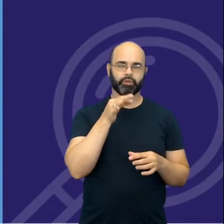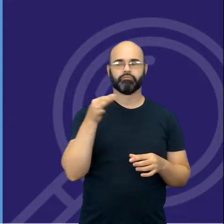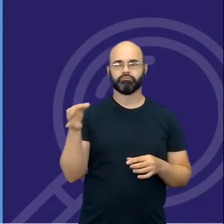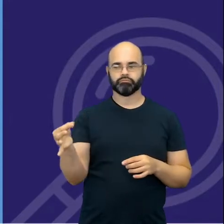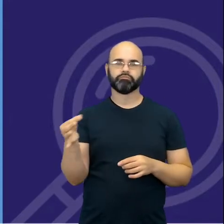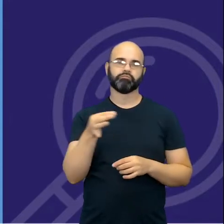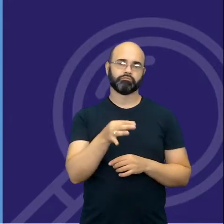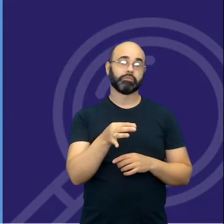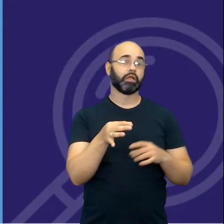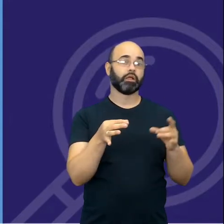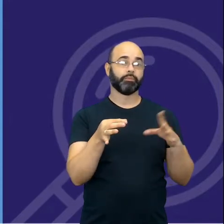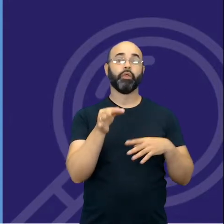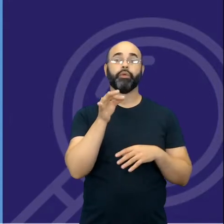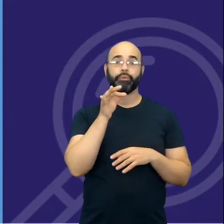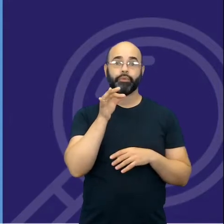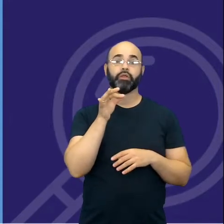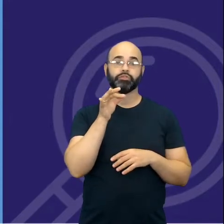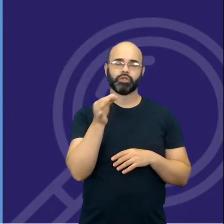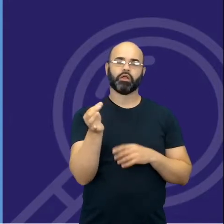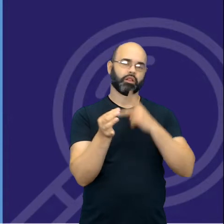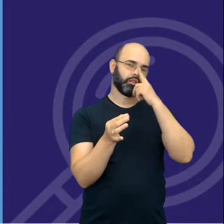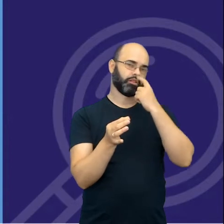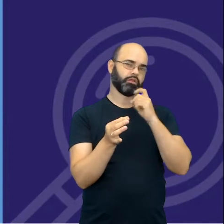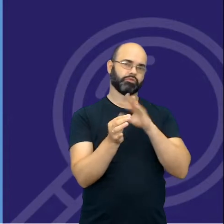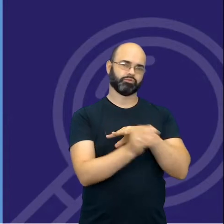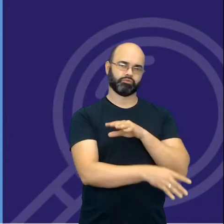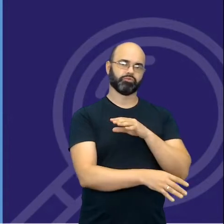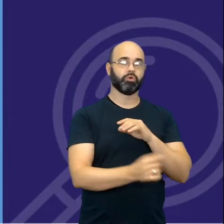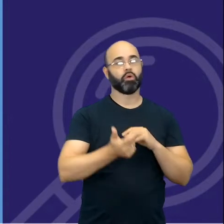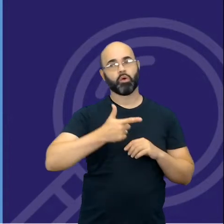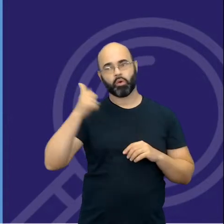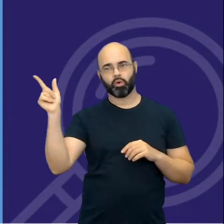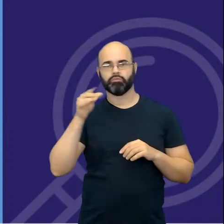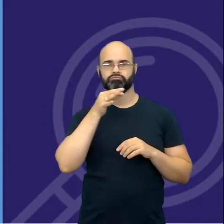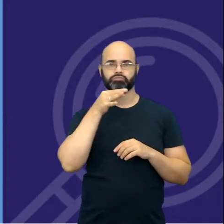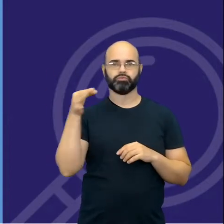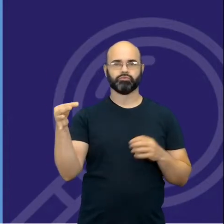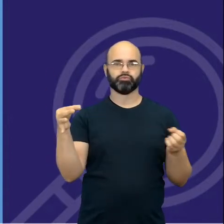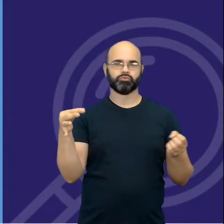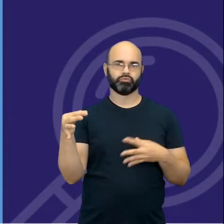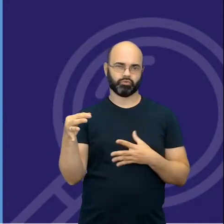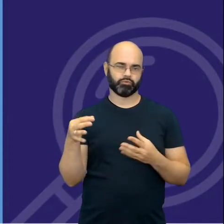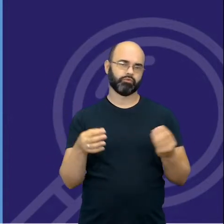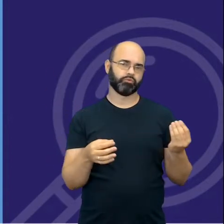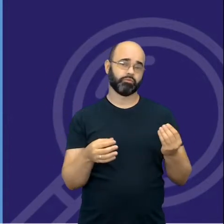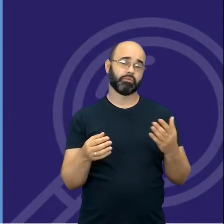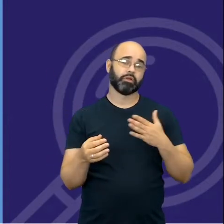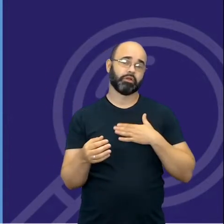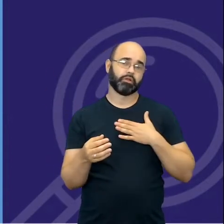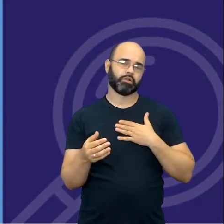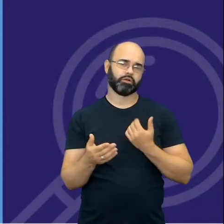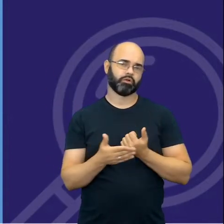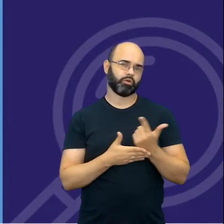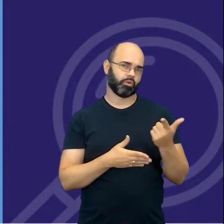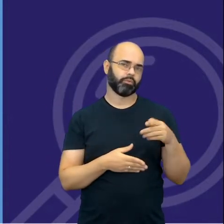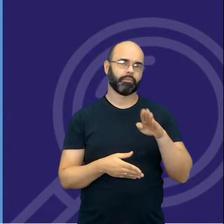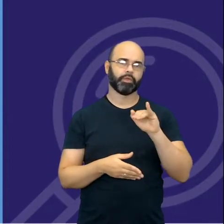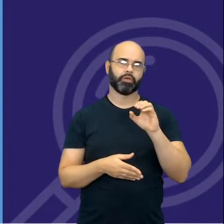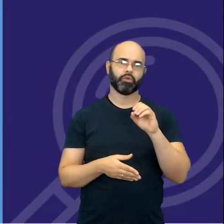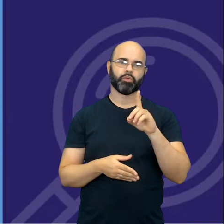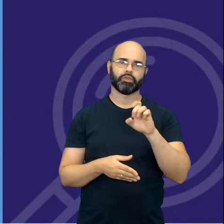ambiental. Ah, vai utilizar canudo. Como resolver? Eu compro canudo biodegradável.